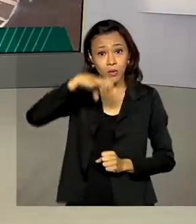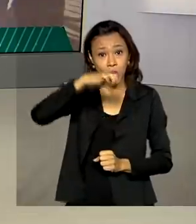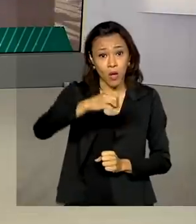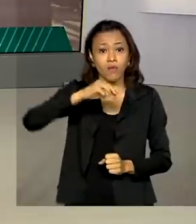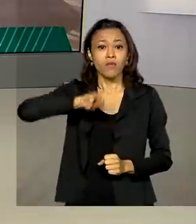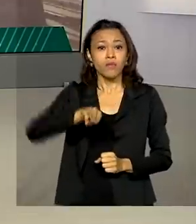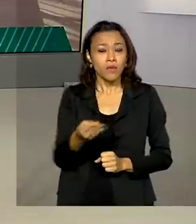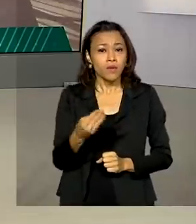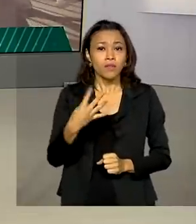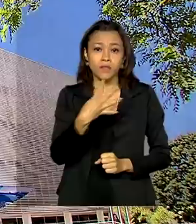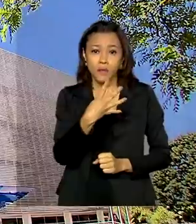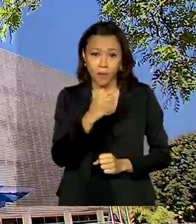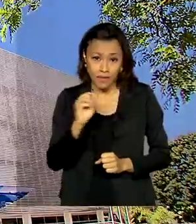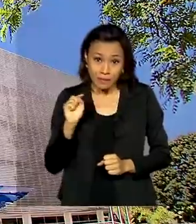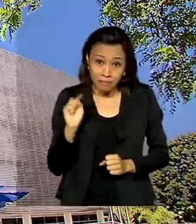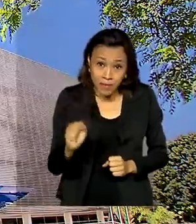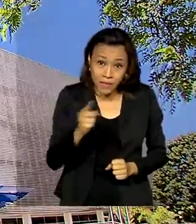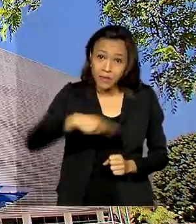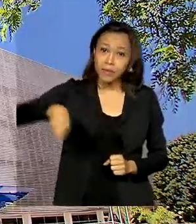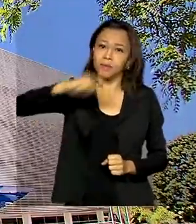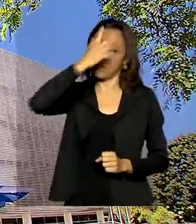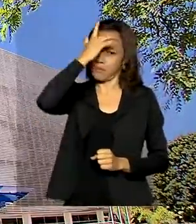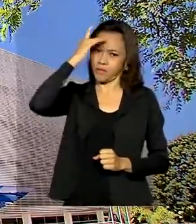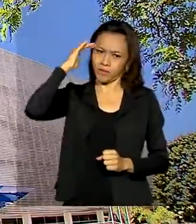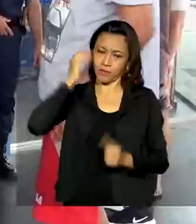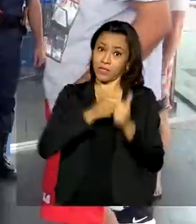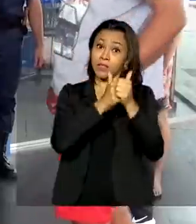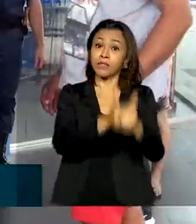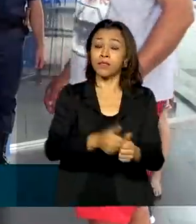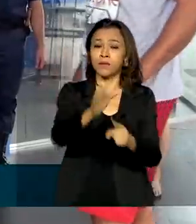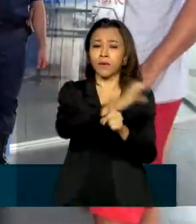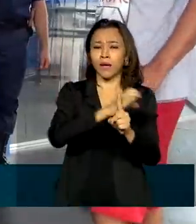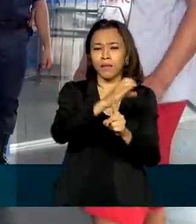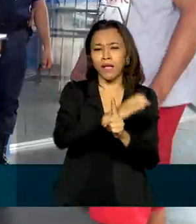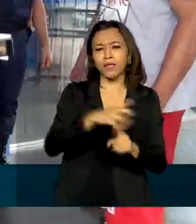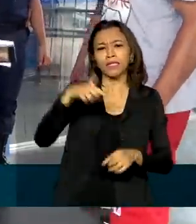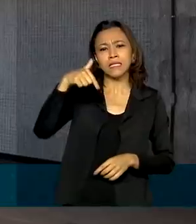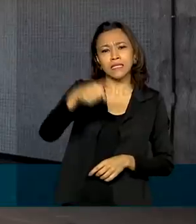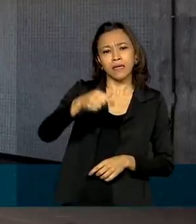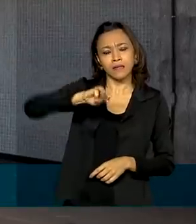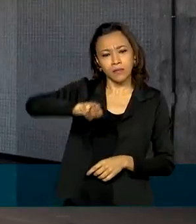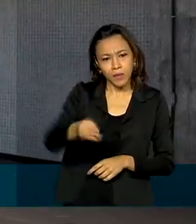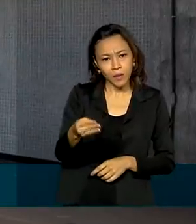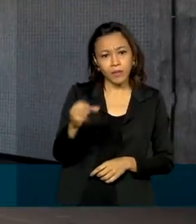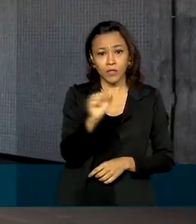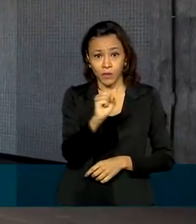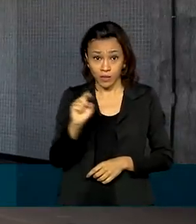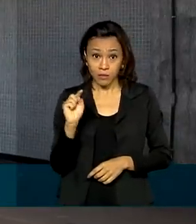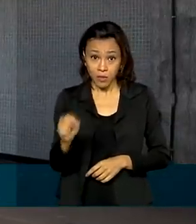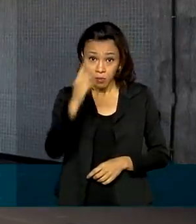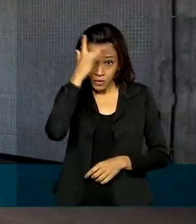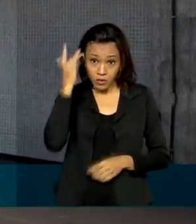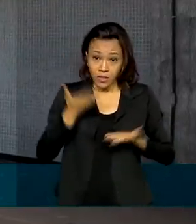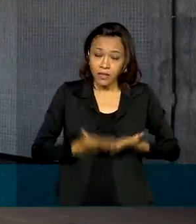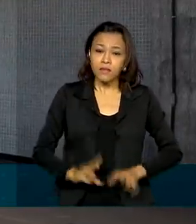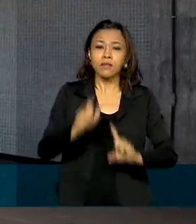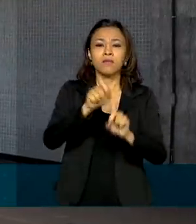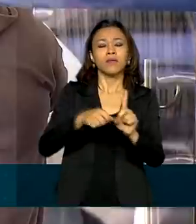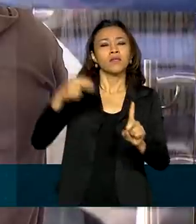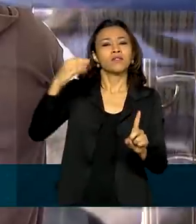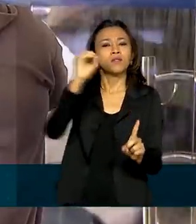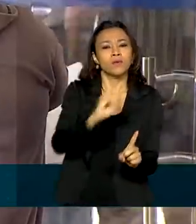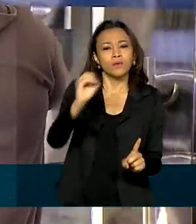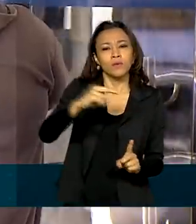milhões de Conforme o calendário, 7,8 milhões de trabalhadores nascidos em outubro e novembro